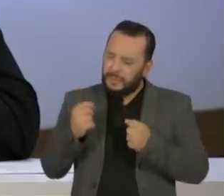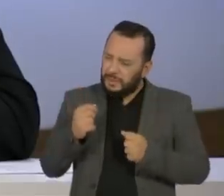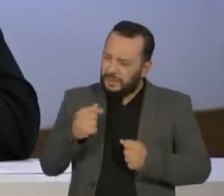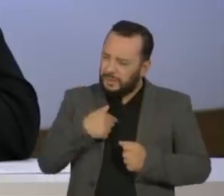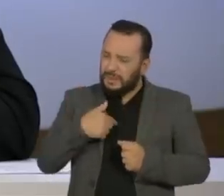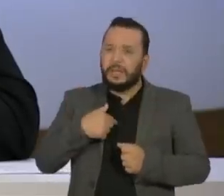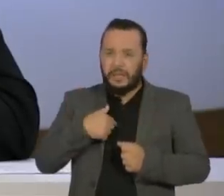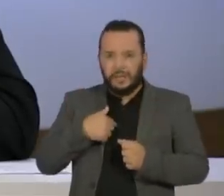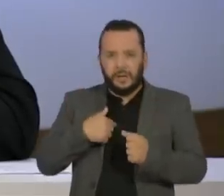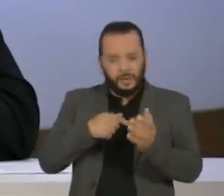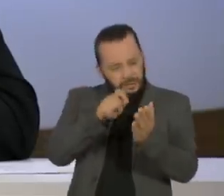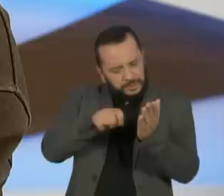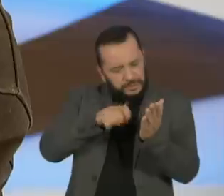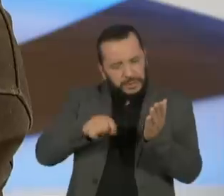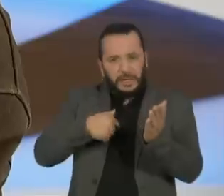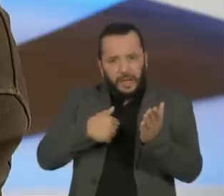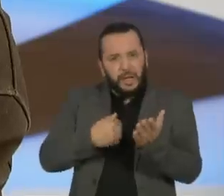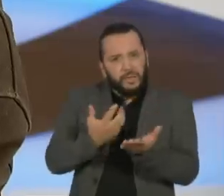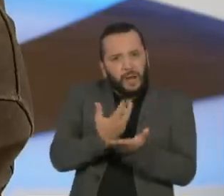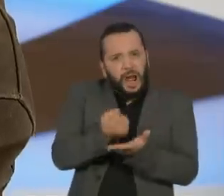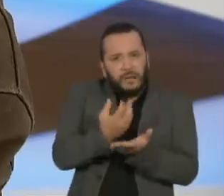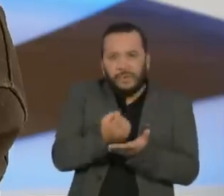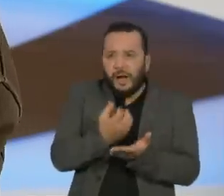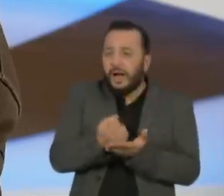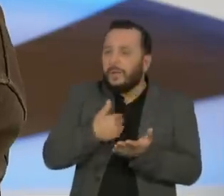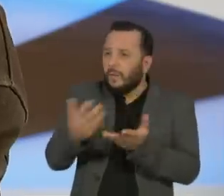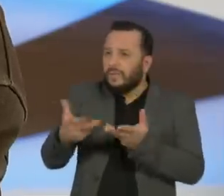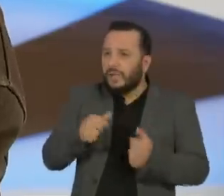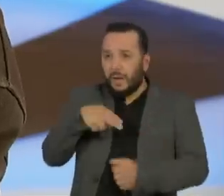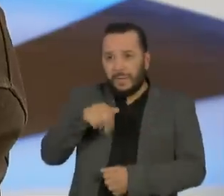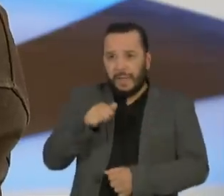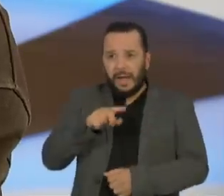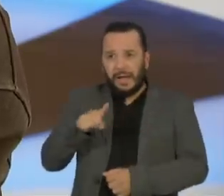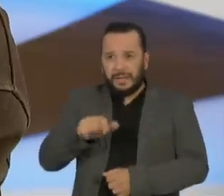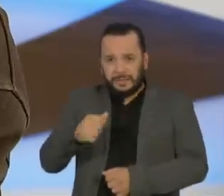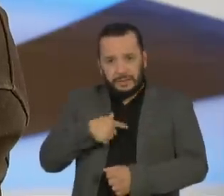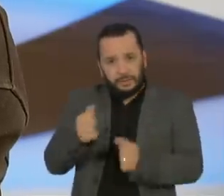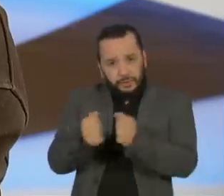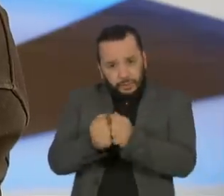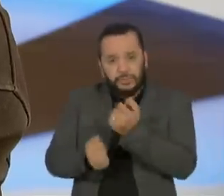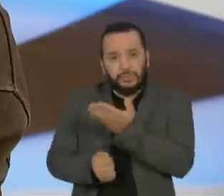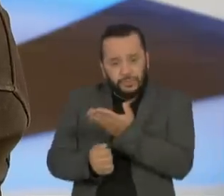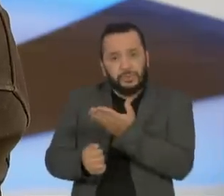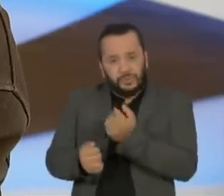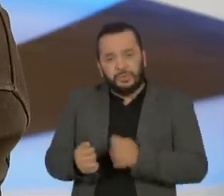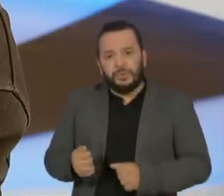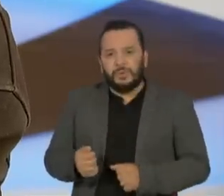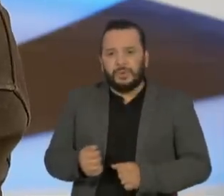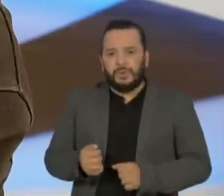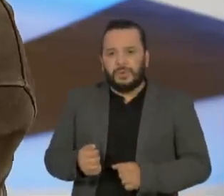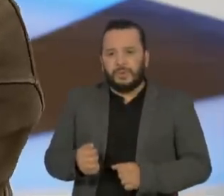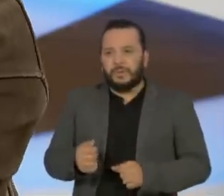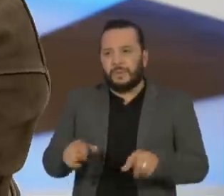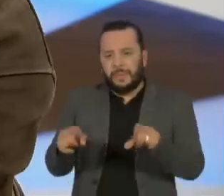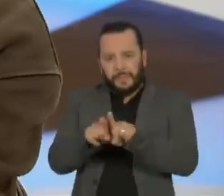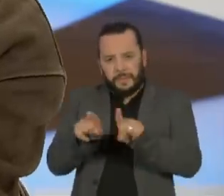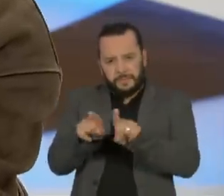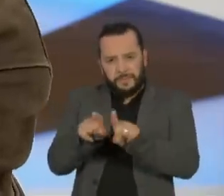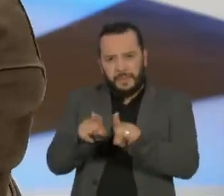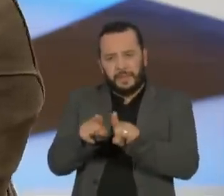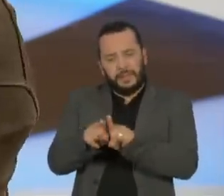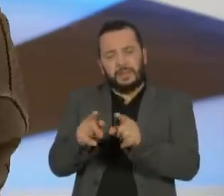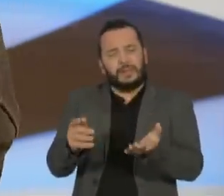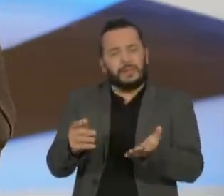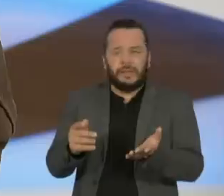coisas, quero regravar e vou regravar, vou convidar o Nazi para fazer o contraponto do amigo. E eu acho que nessa hora